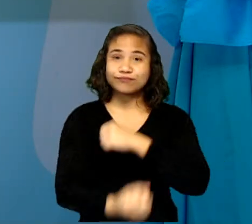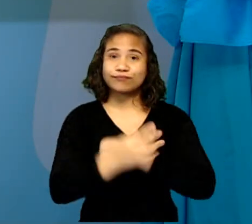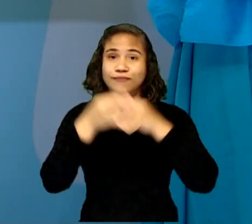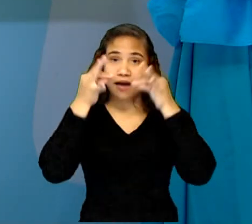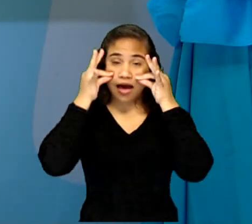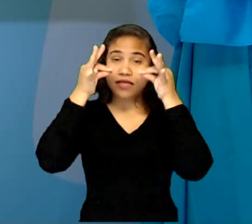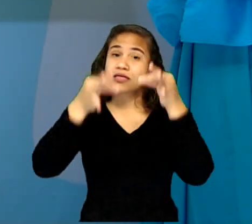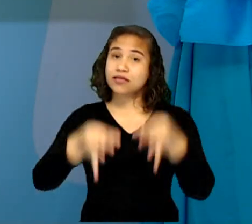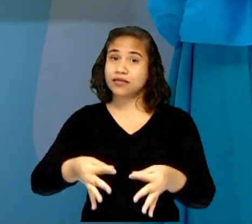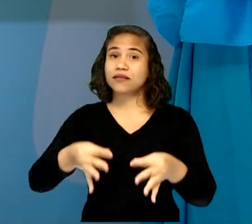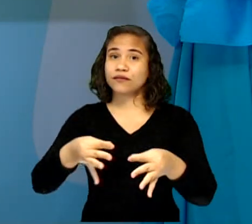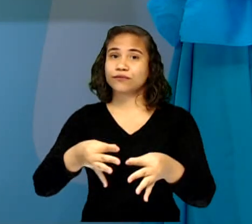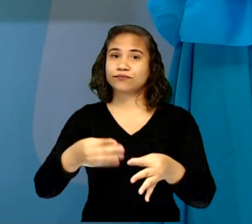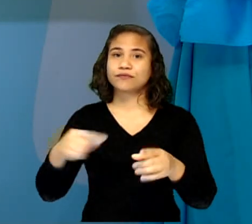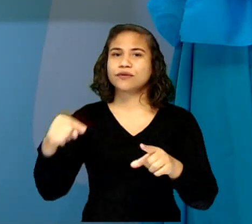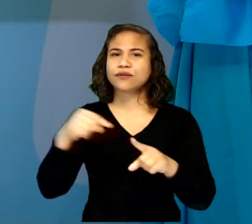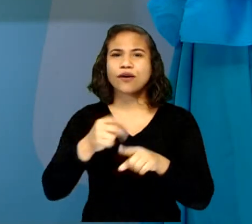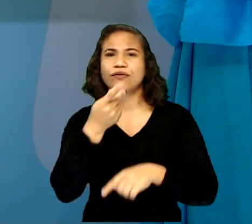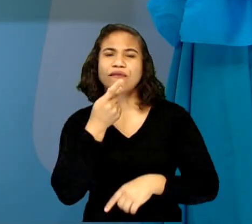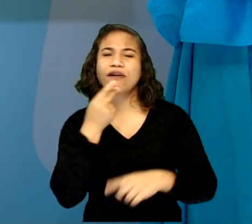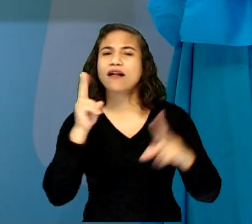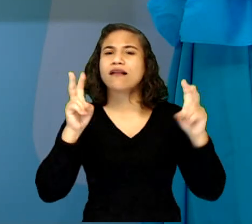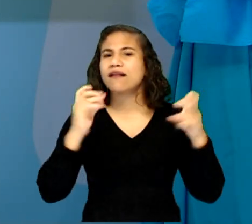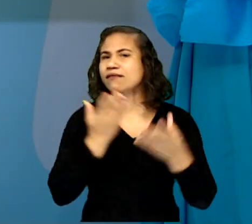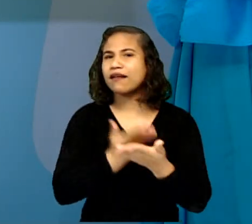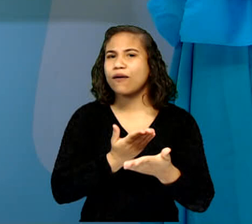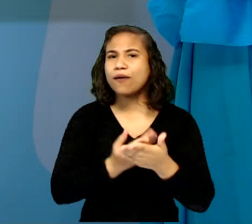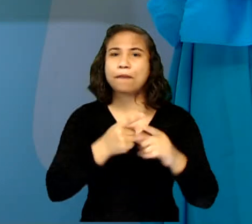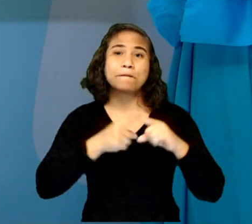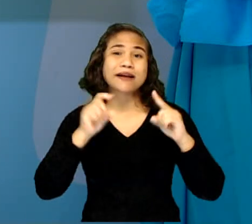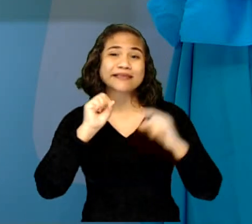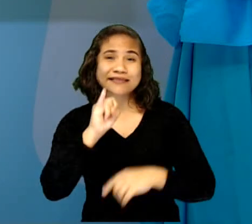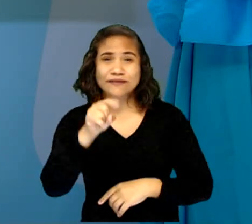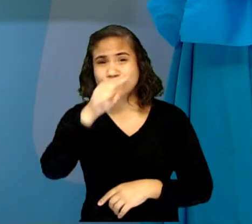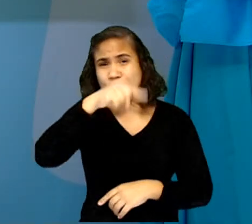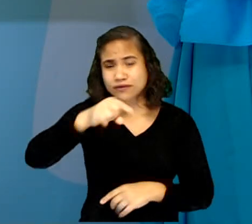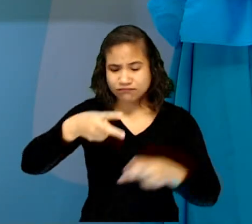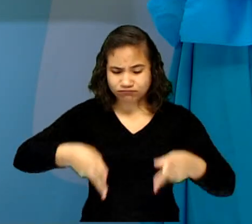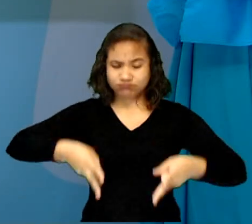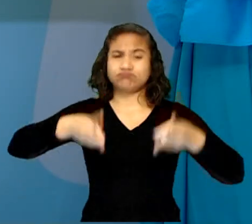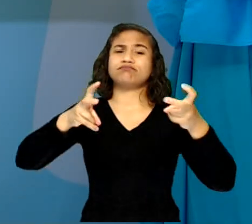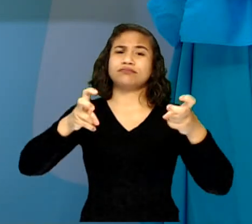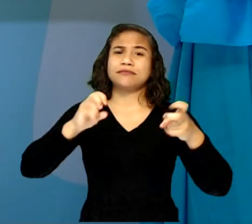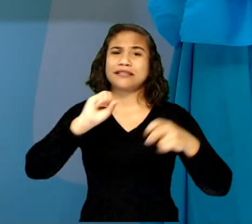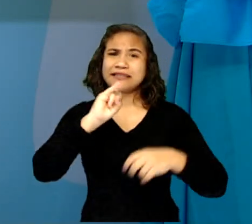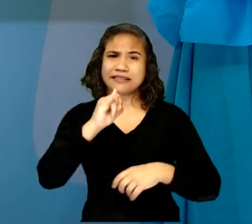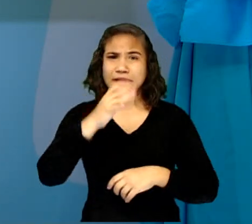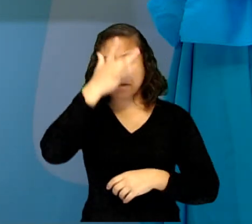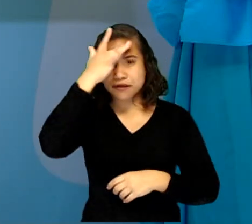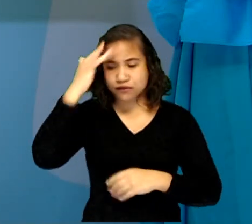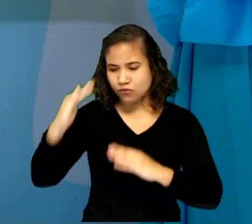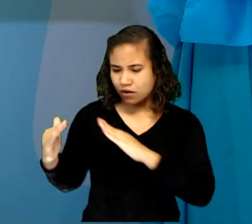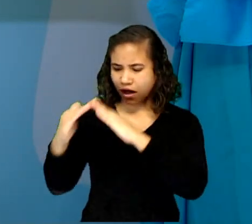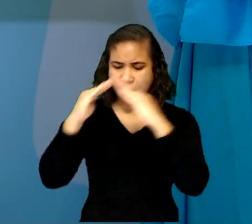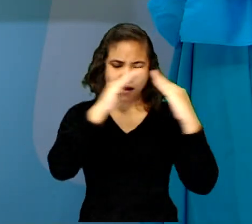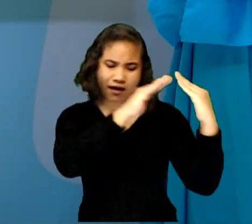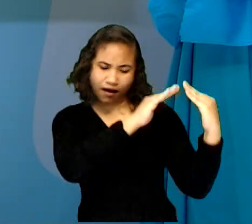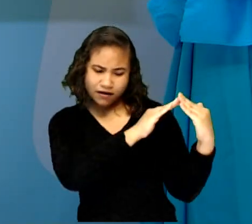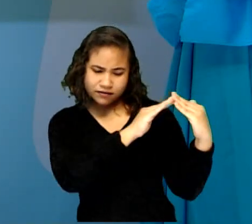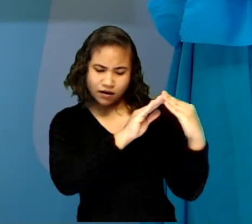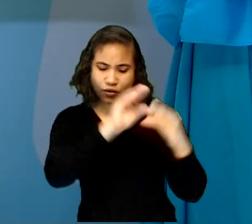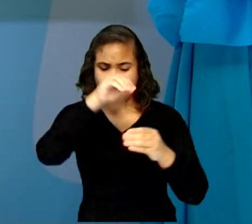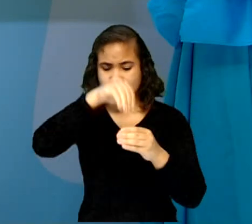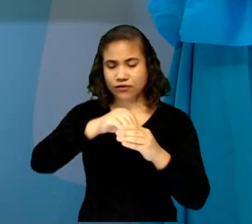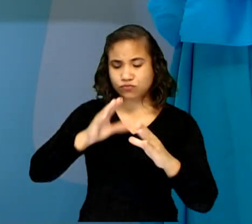que eu não falei na aula, mas assim, se você perceber que algum vizinho ou alguma casa ou na sua